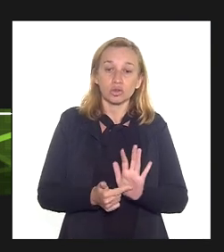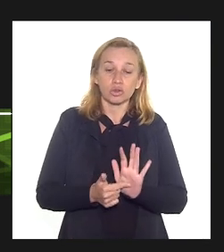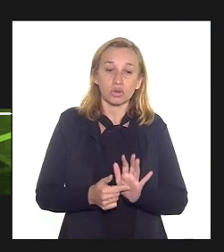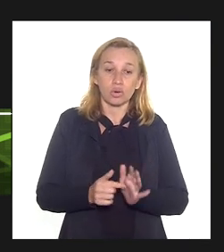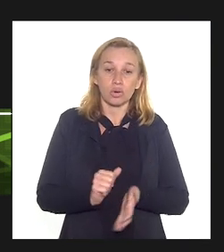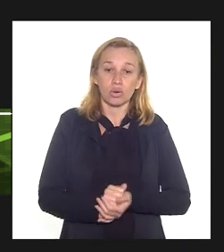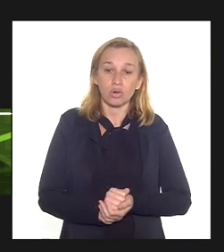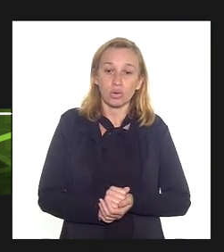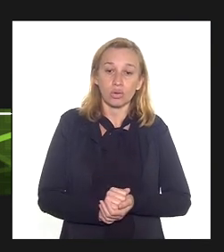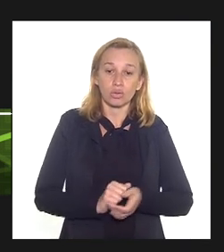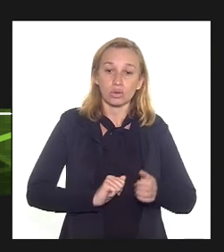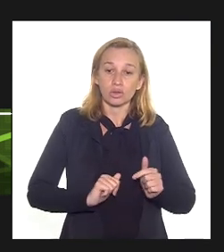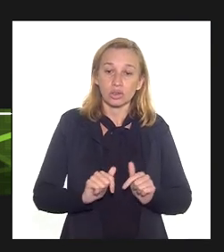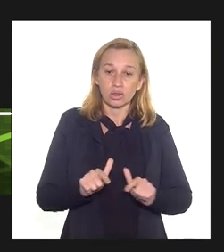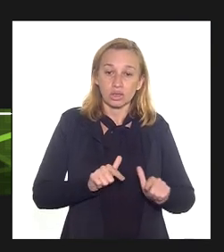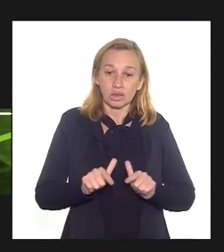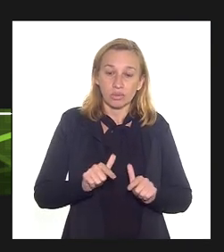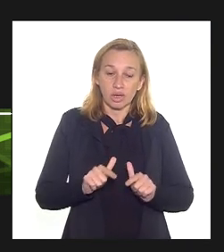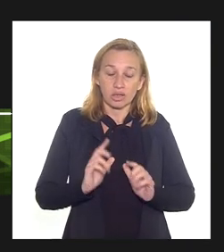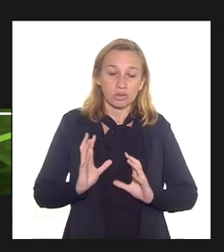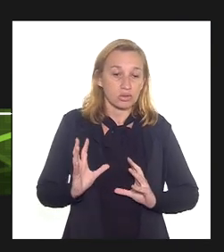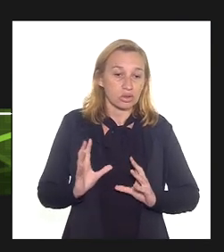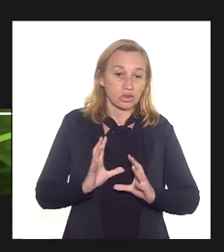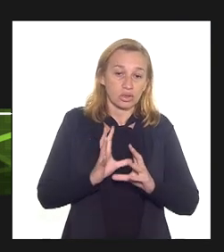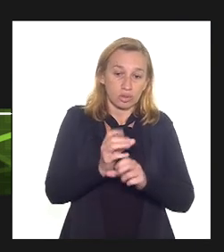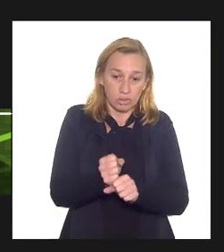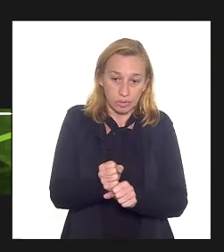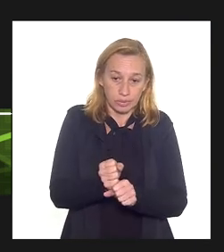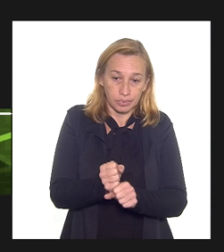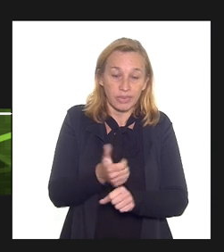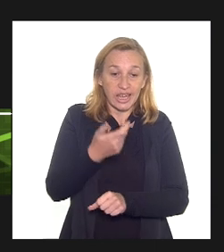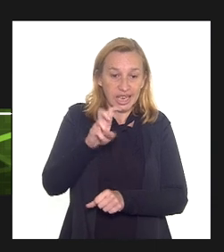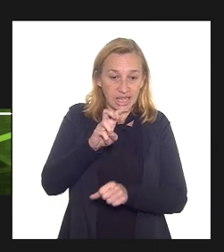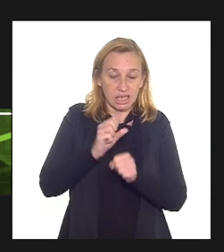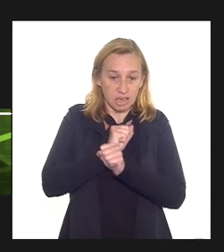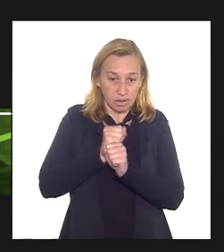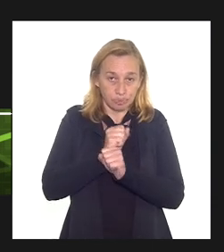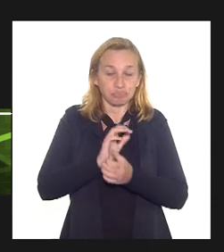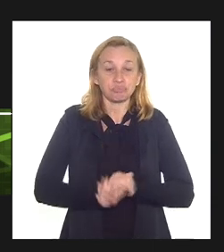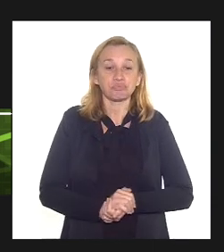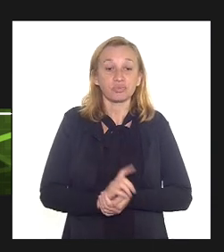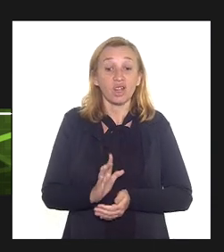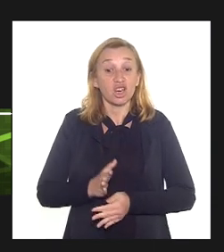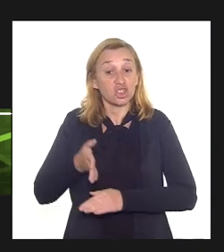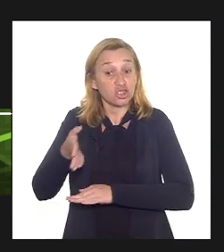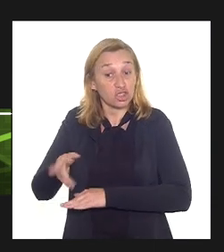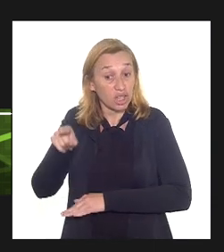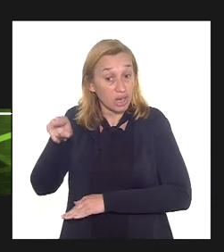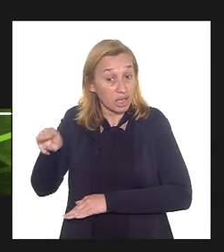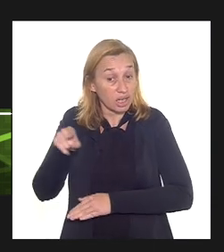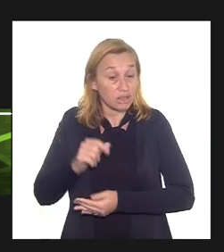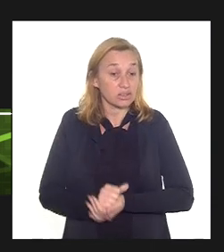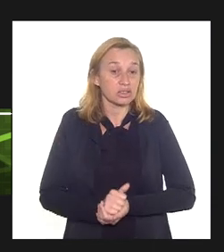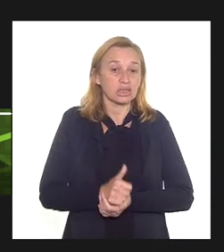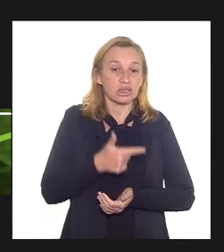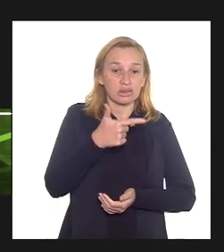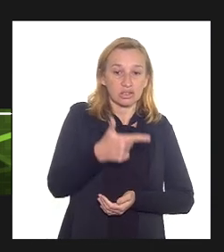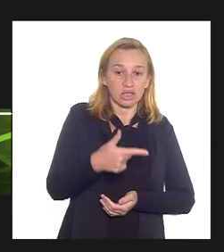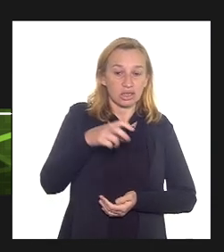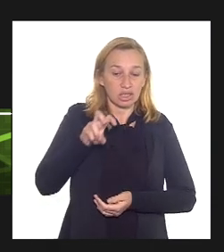ativo de forma integral em 15 anos aí chega lá no 25º ano